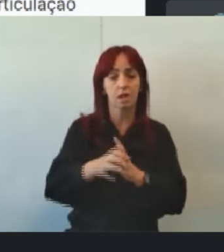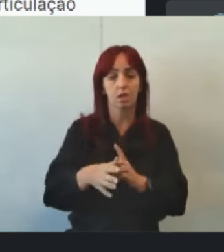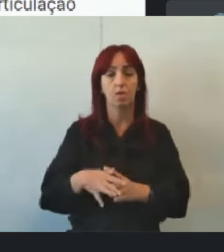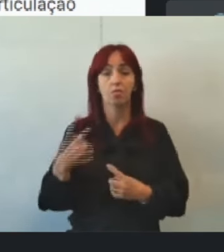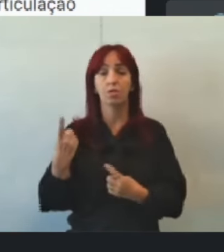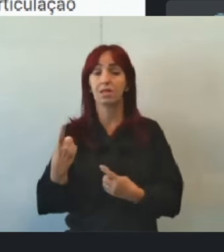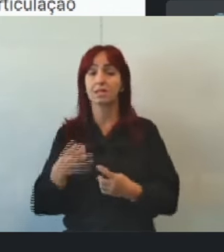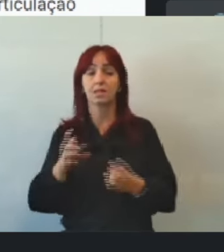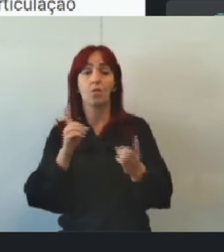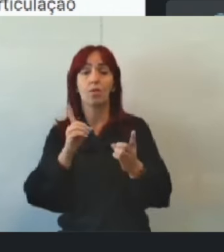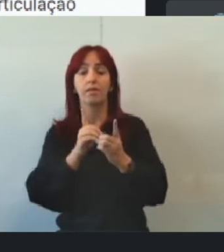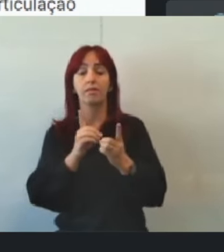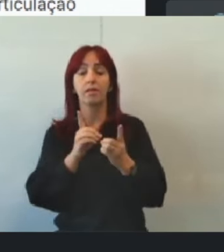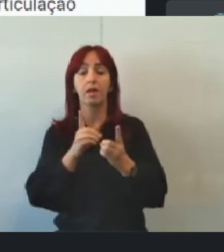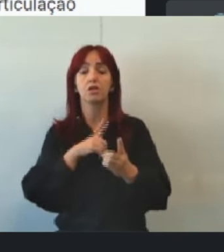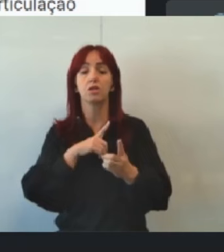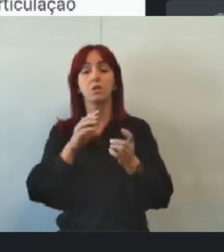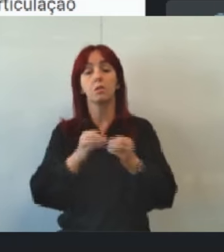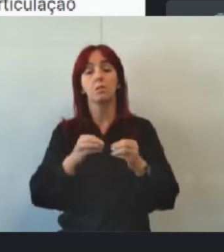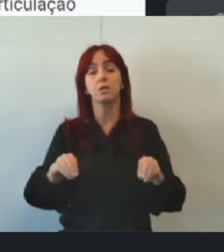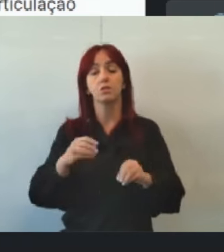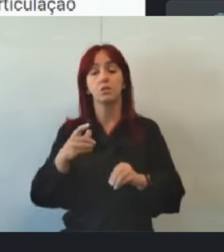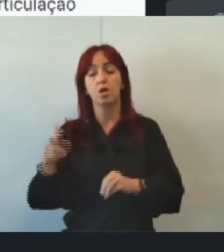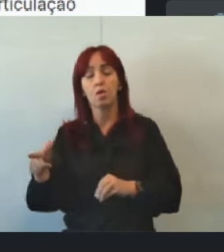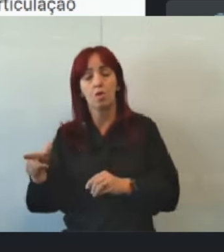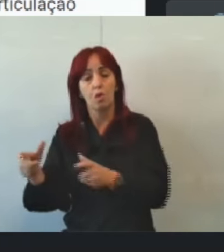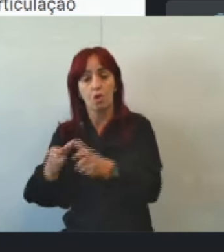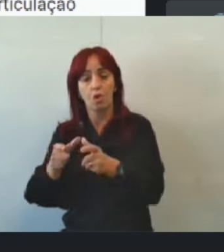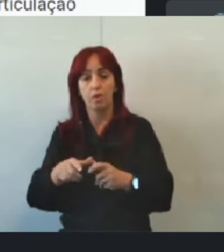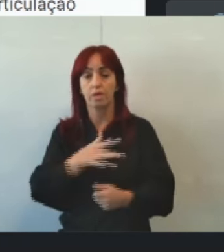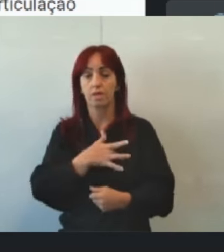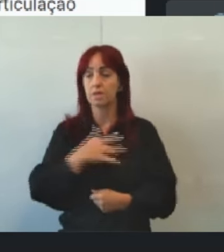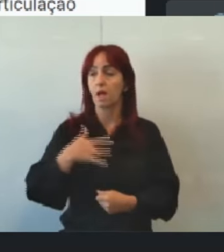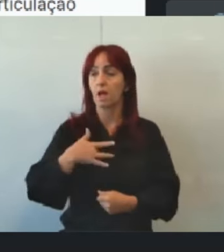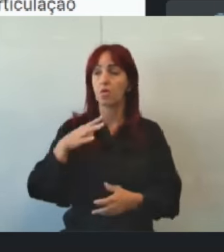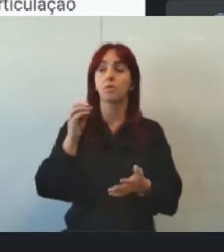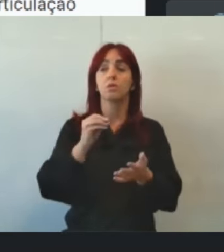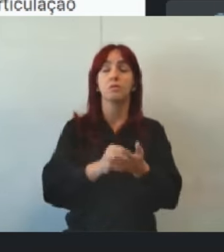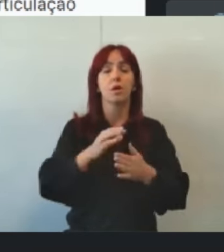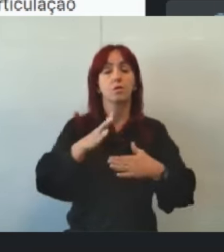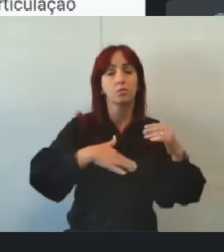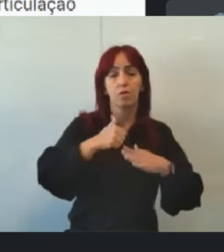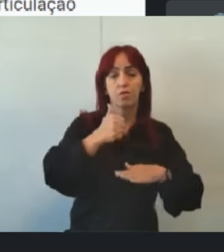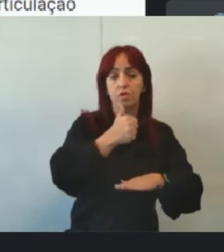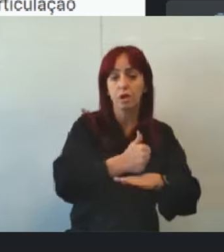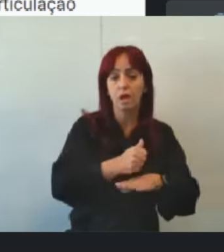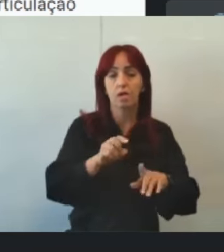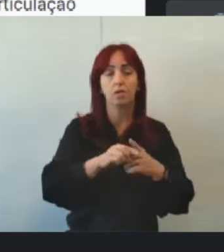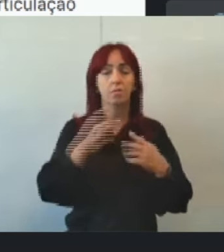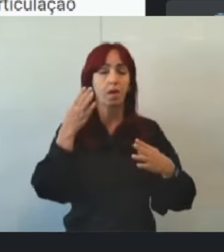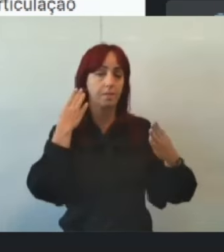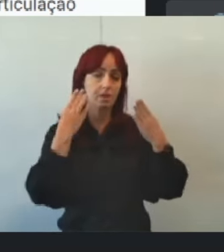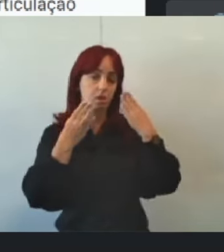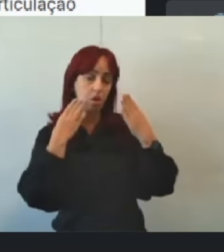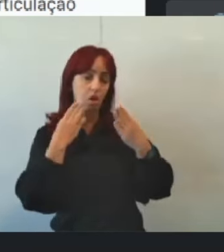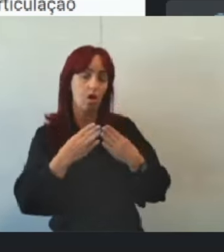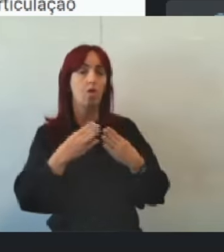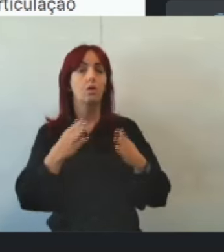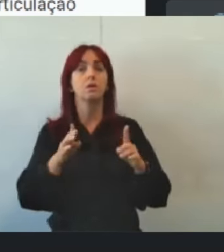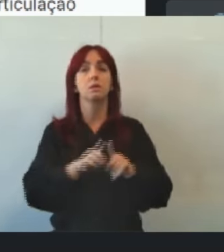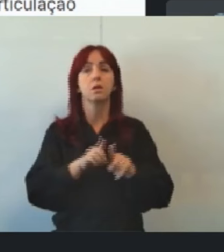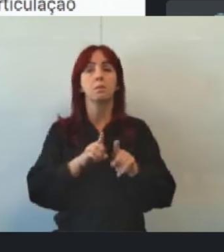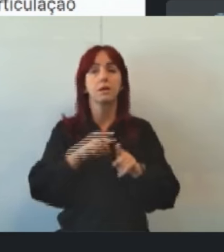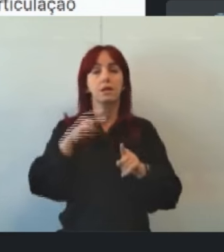comprometendo o outro. A saúde, a falta de profissionais, a falta de um psicólogo, de um neuropediatra. O